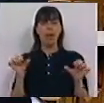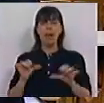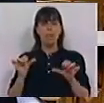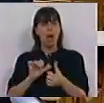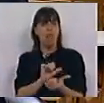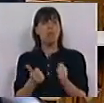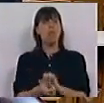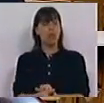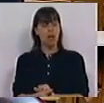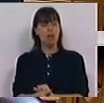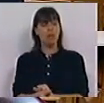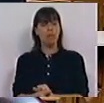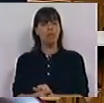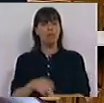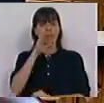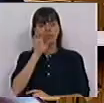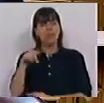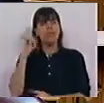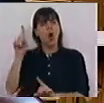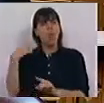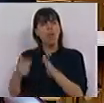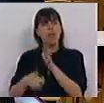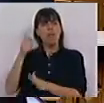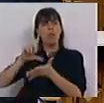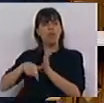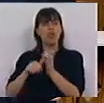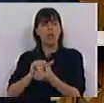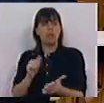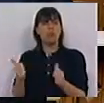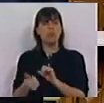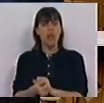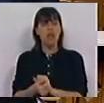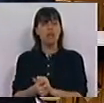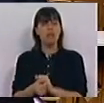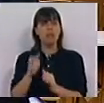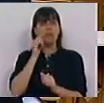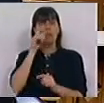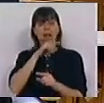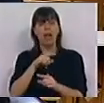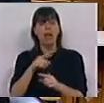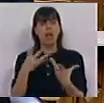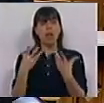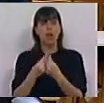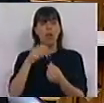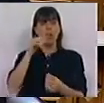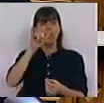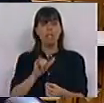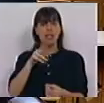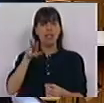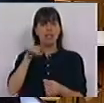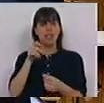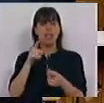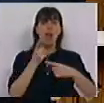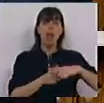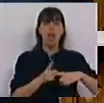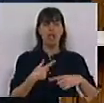má mudança se tivesse vencido o projeto de mudança dos que se coligaram com o Siriza na Grécia.